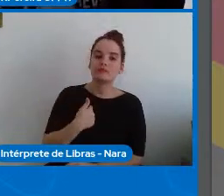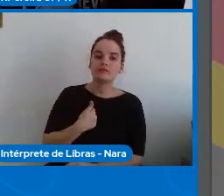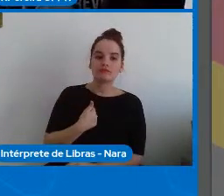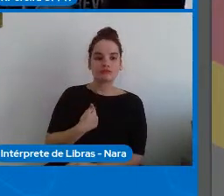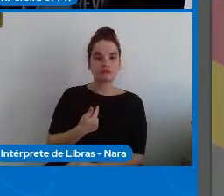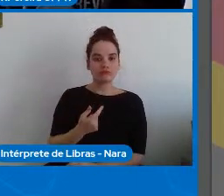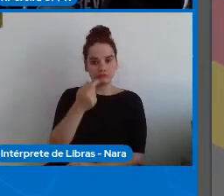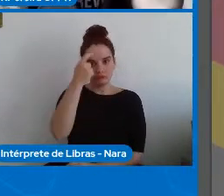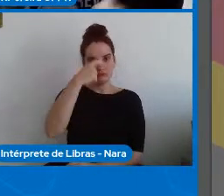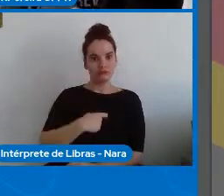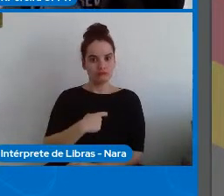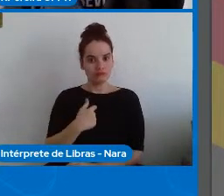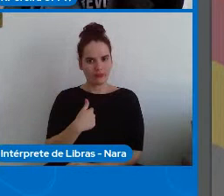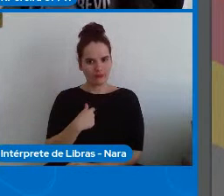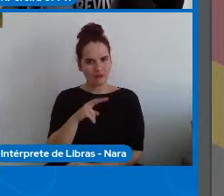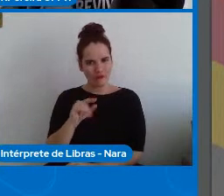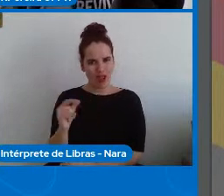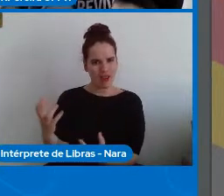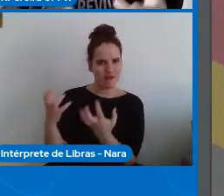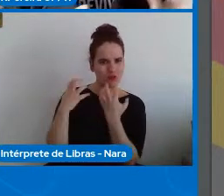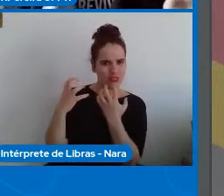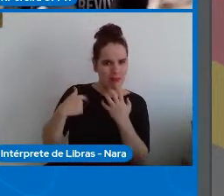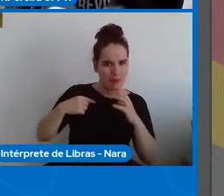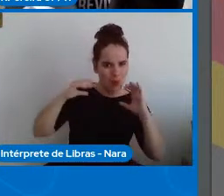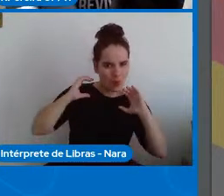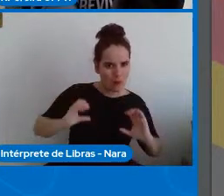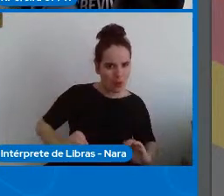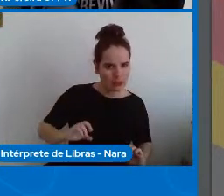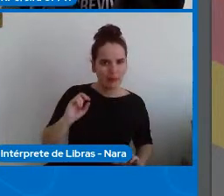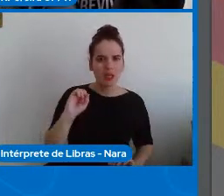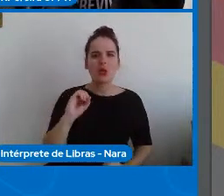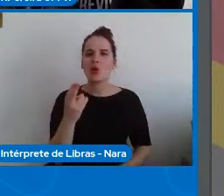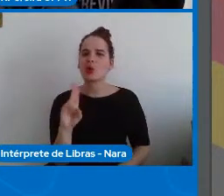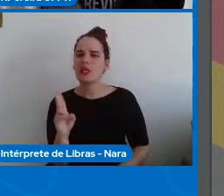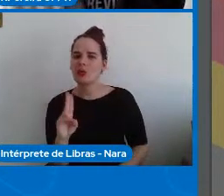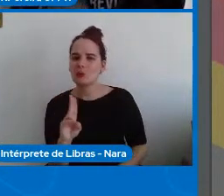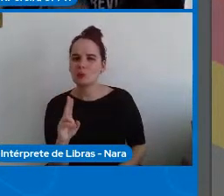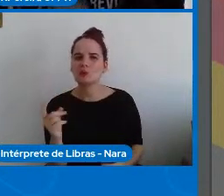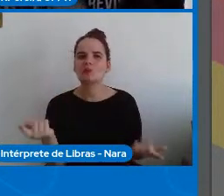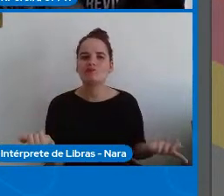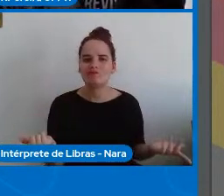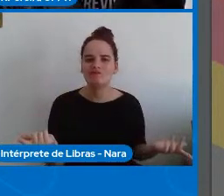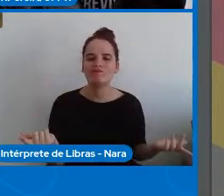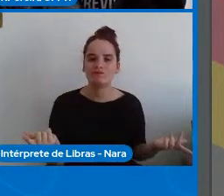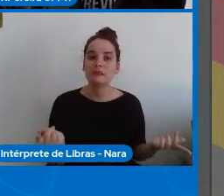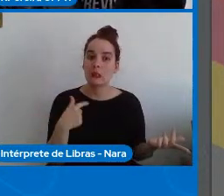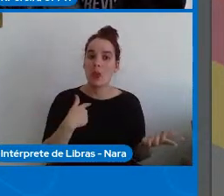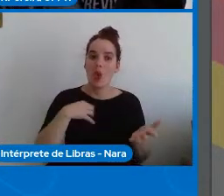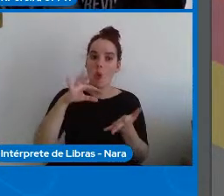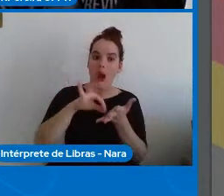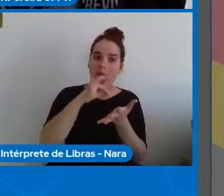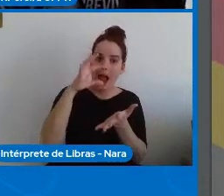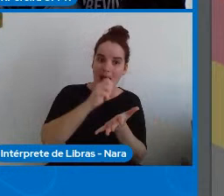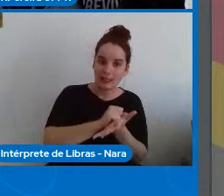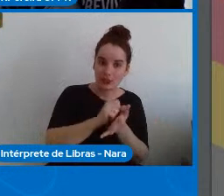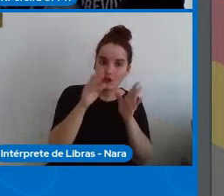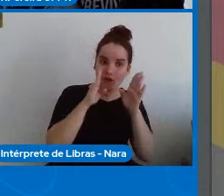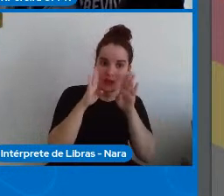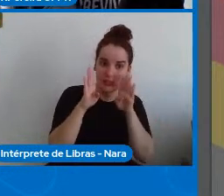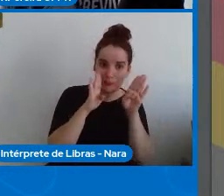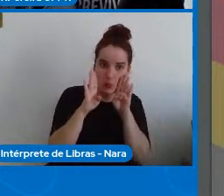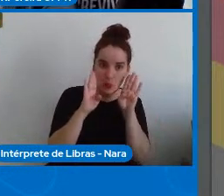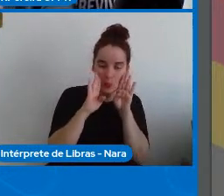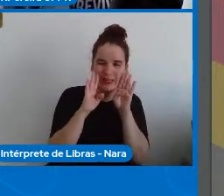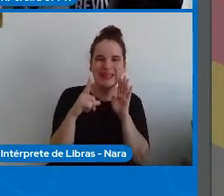comportamento subsequente. Então, assumindo que quando você se cadastra no Facebook e aceita aqueles